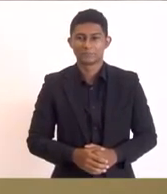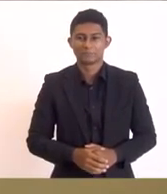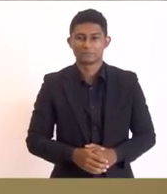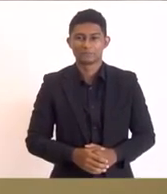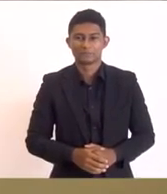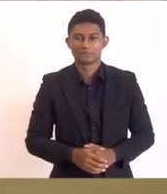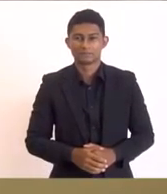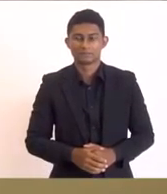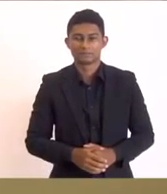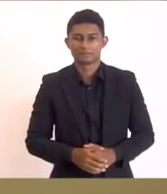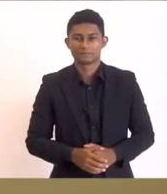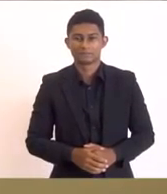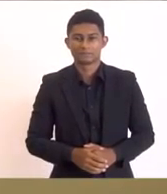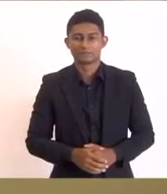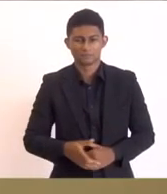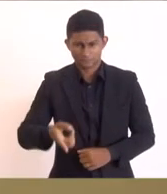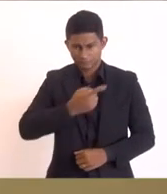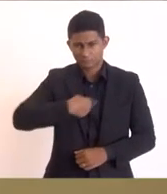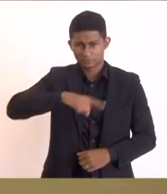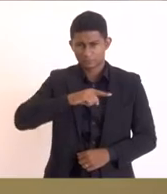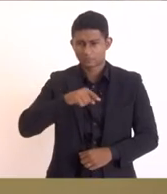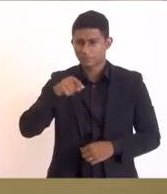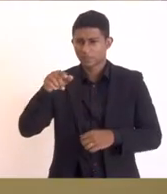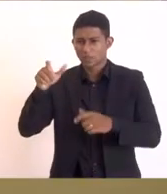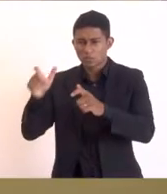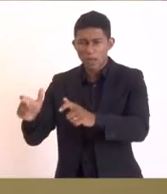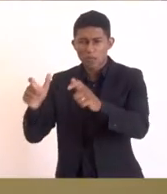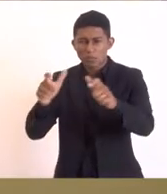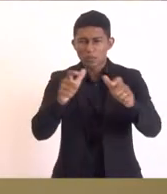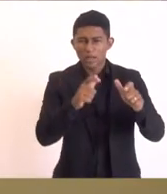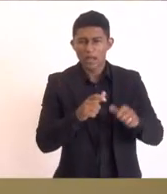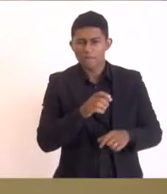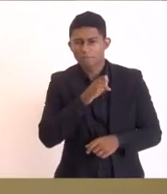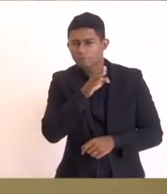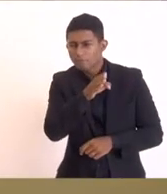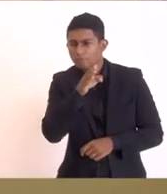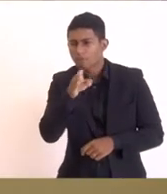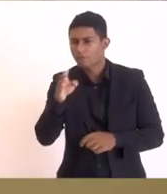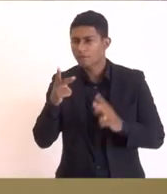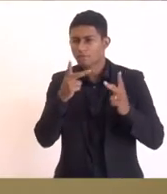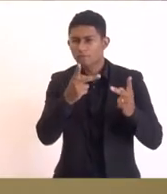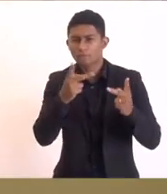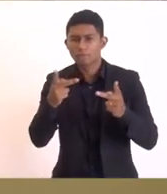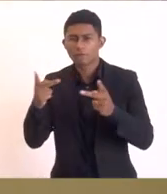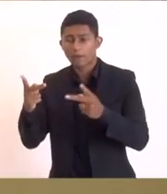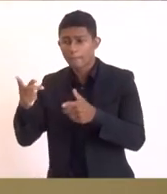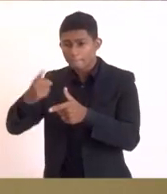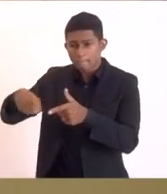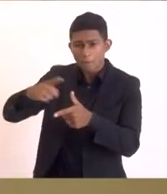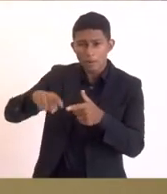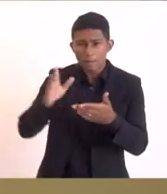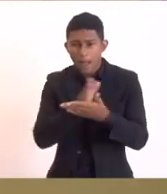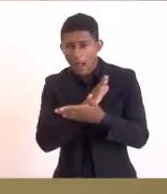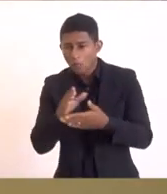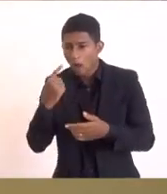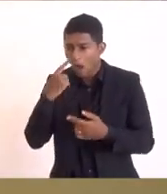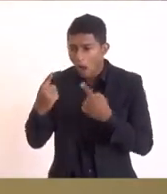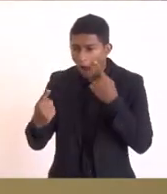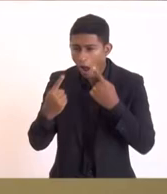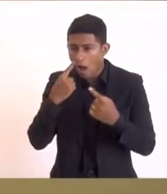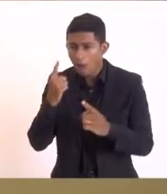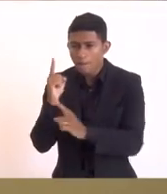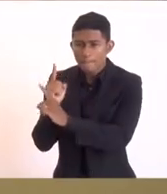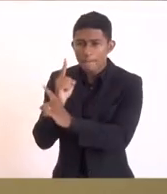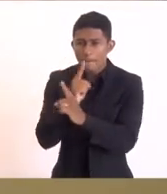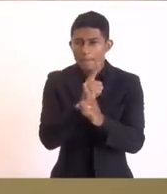A gente tem ido às regiões e alguns problemas a gente tem tentado dar encaminhamento e resolver independente do